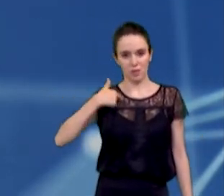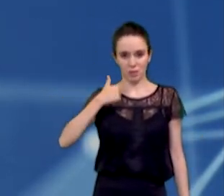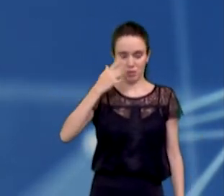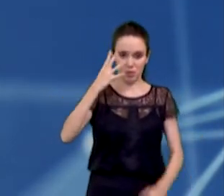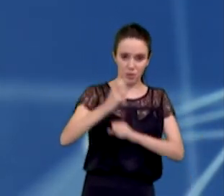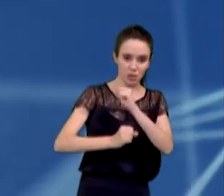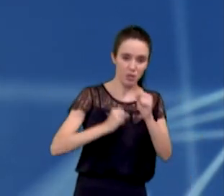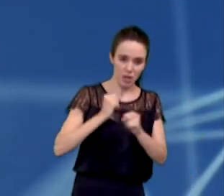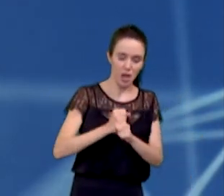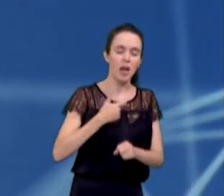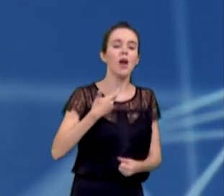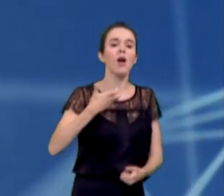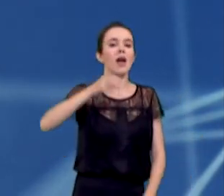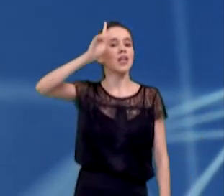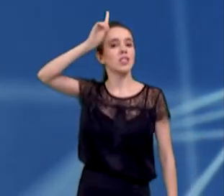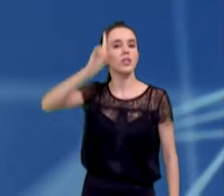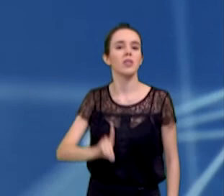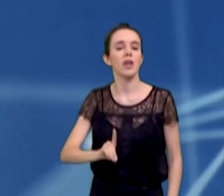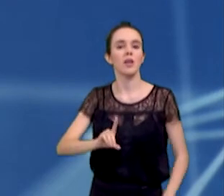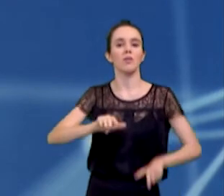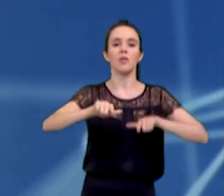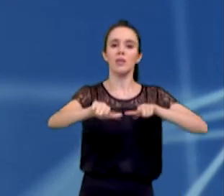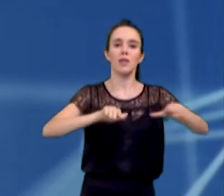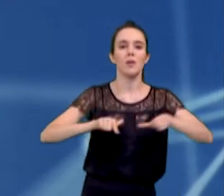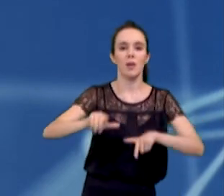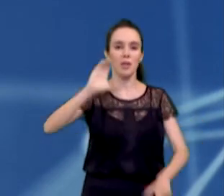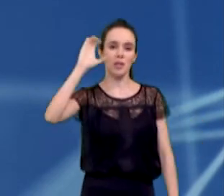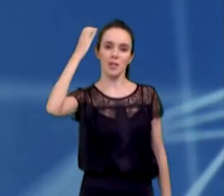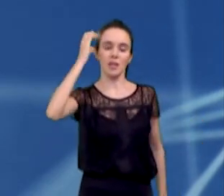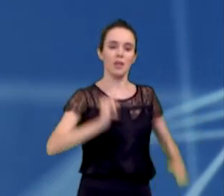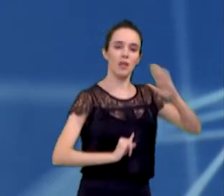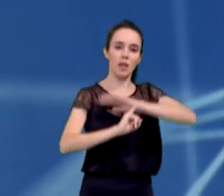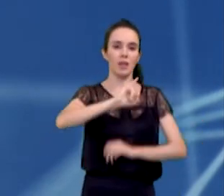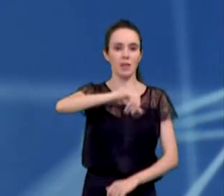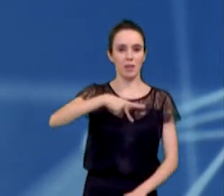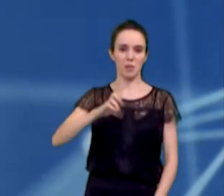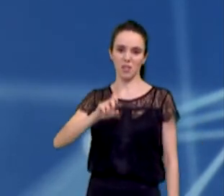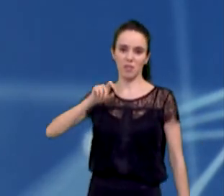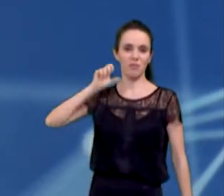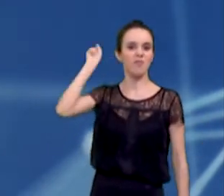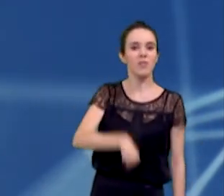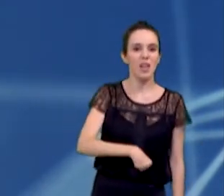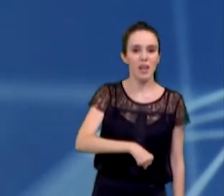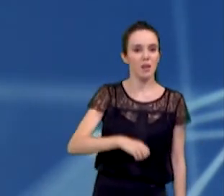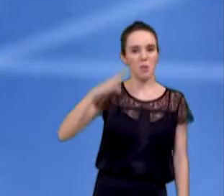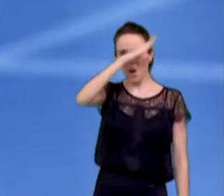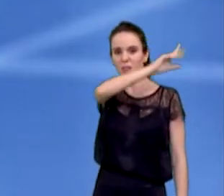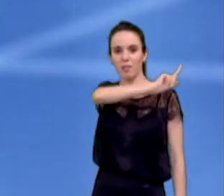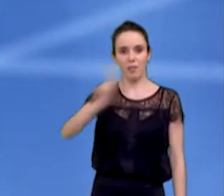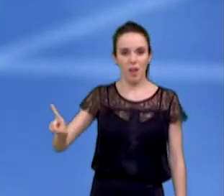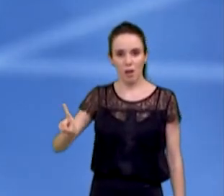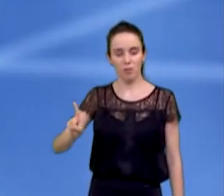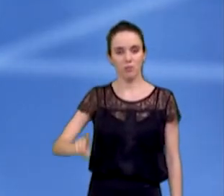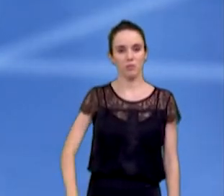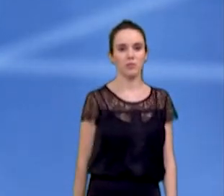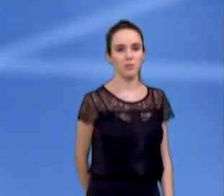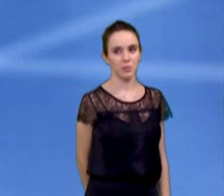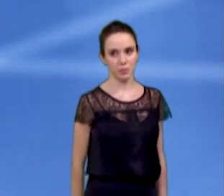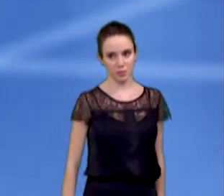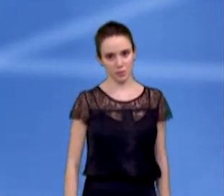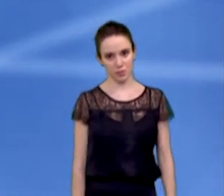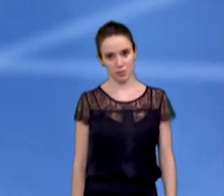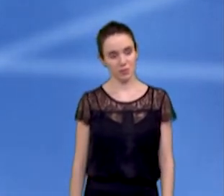pelos direitos, pelo emprego, pela ciência e pelo INPE. INPE sim, ele não. A tréplica, candidato, 30 segundos.